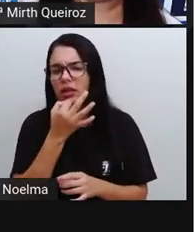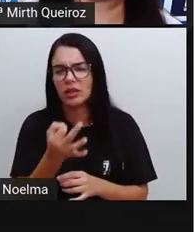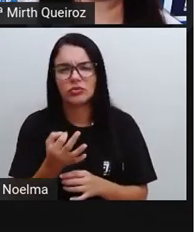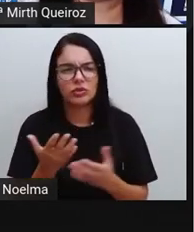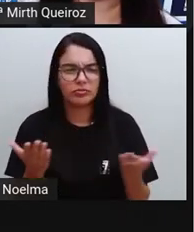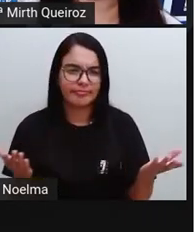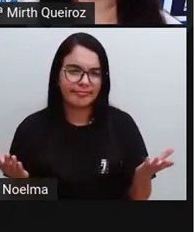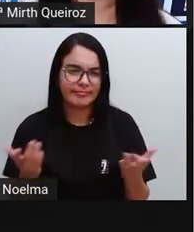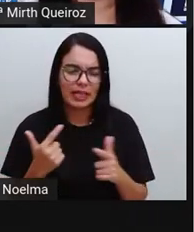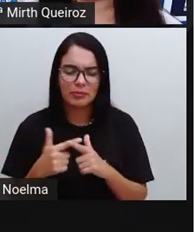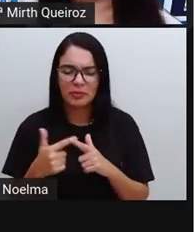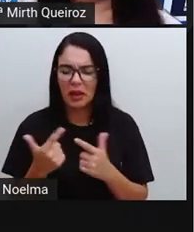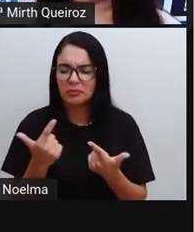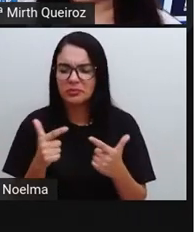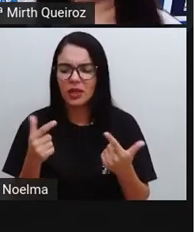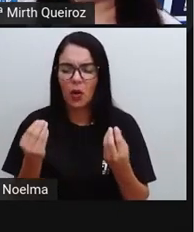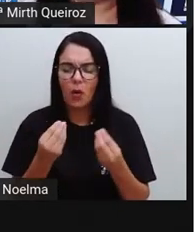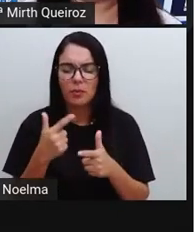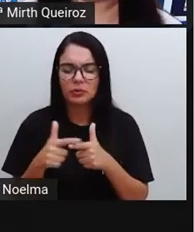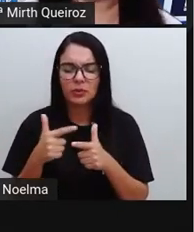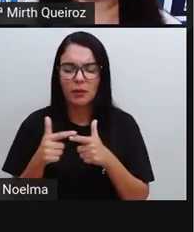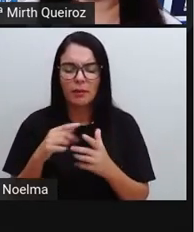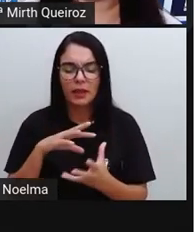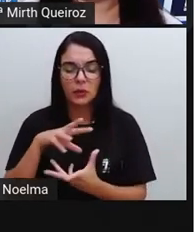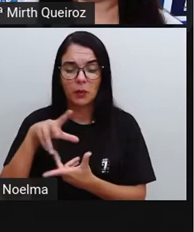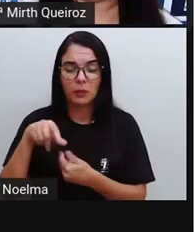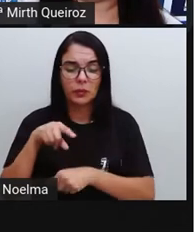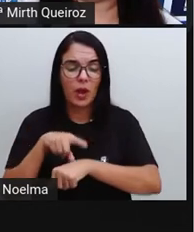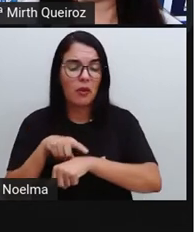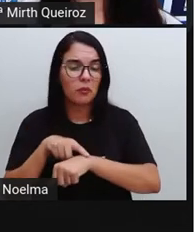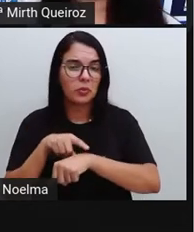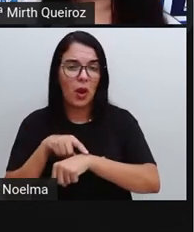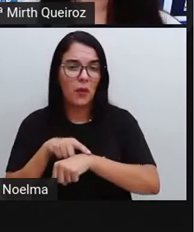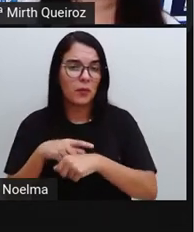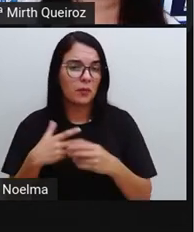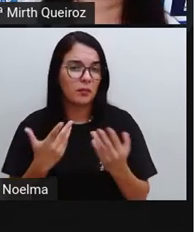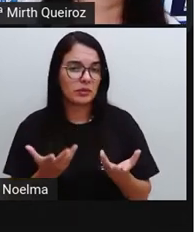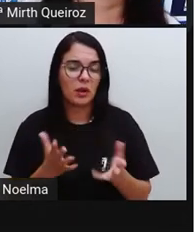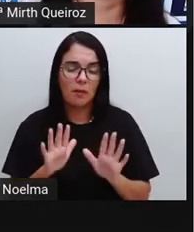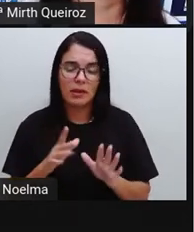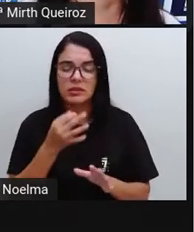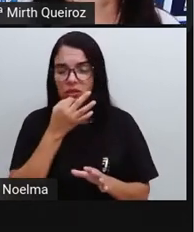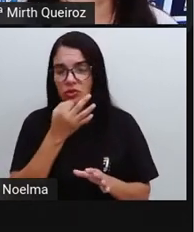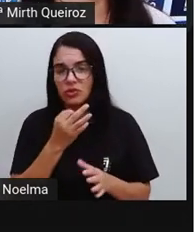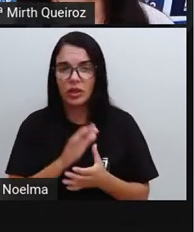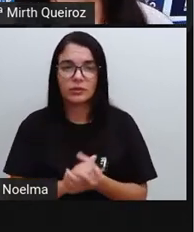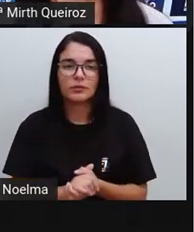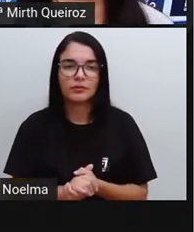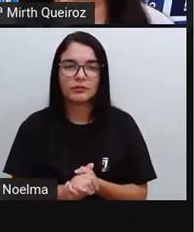refletiam os problemas do mundo contemporâneo. Por isso, ele foi criticado, né?